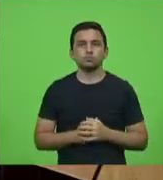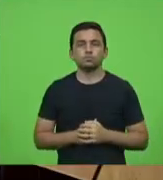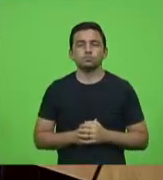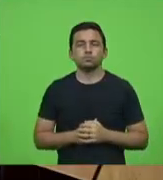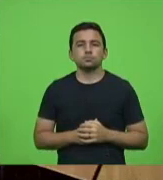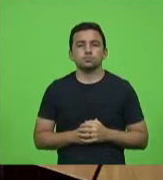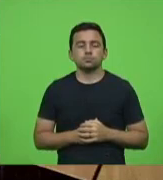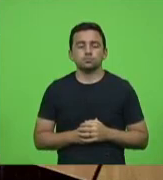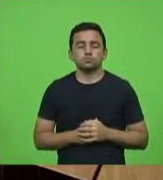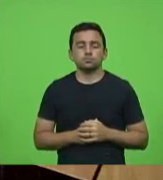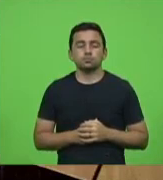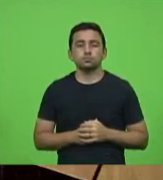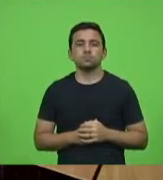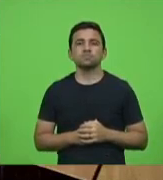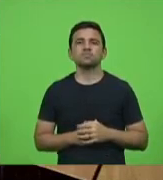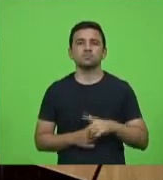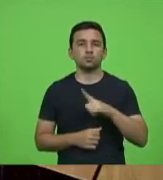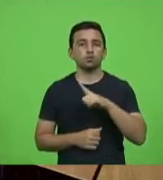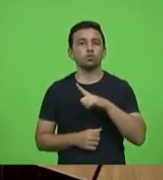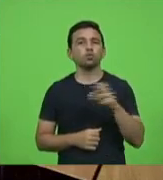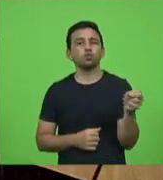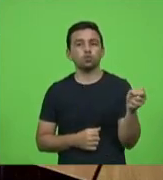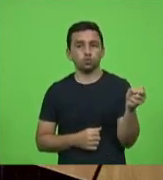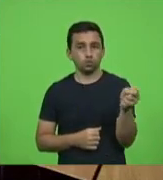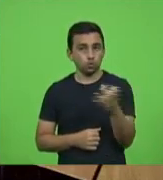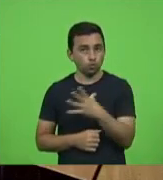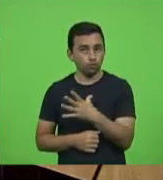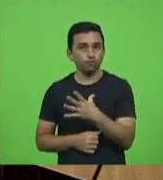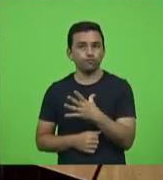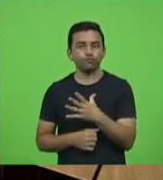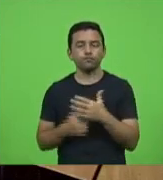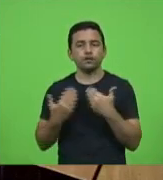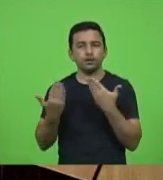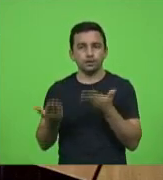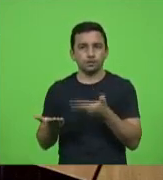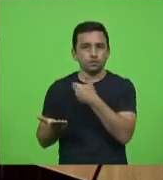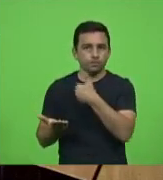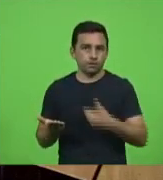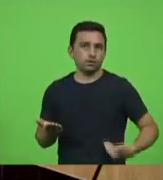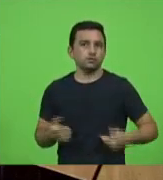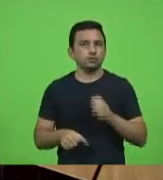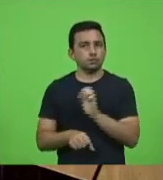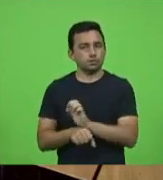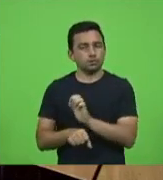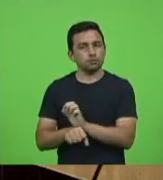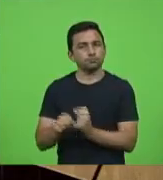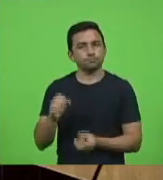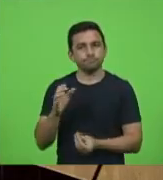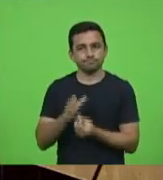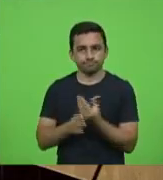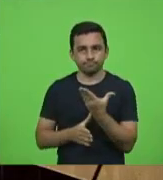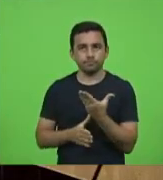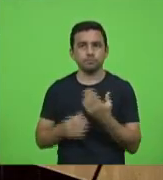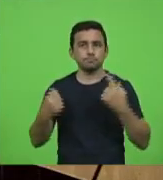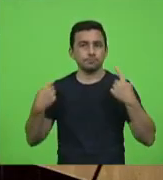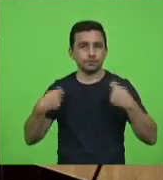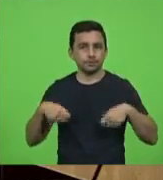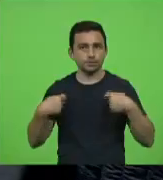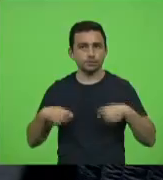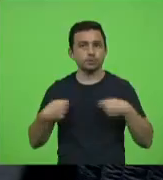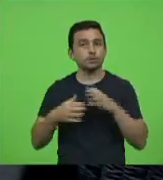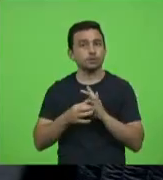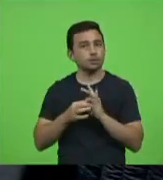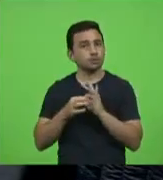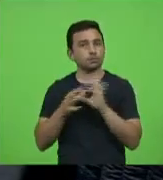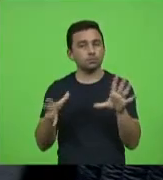uma uma nova ferramenta que o governo do Estado está criando é dado aí a necessidade de liberação de